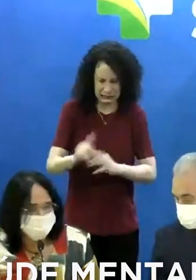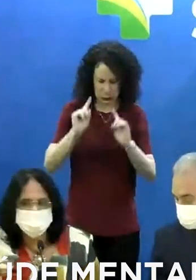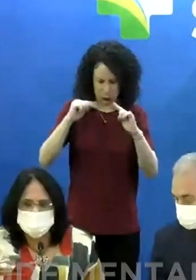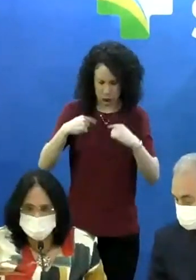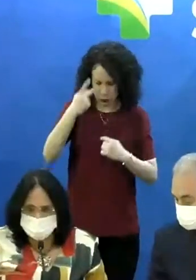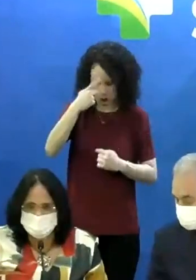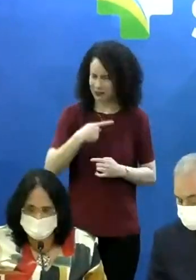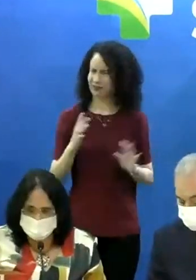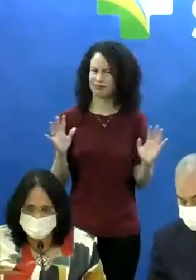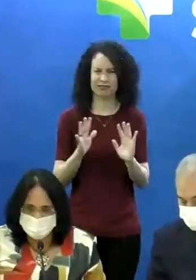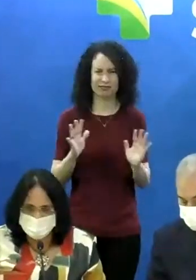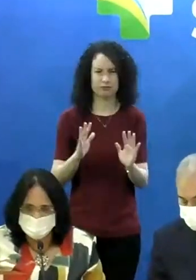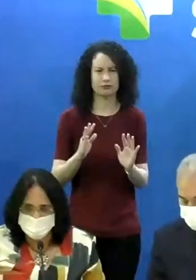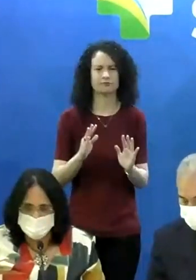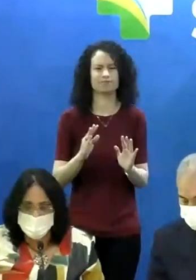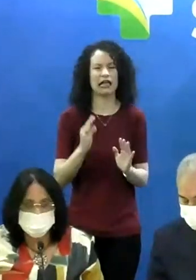mais pense em desistir da vida.